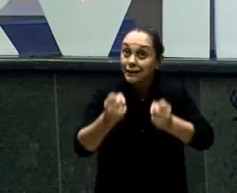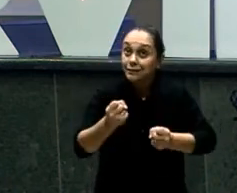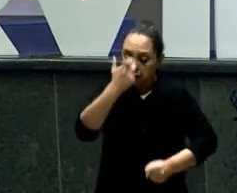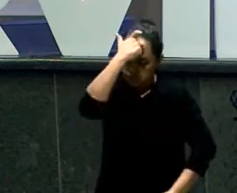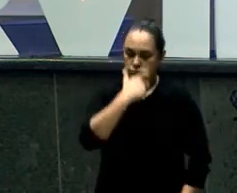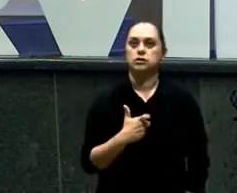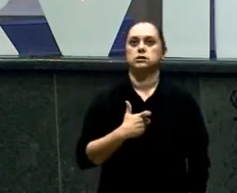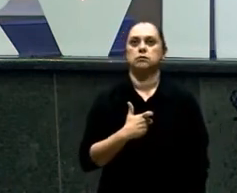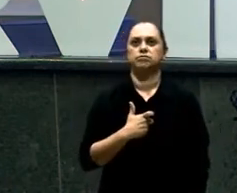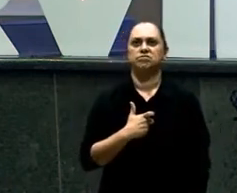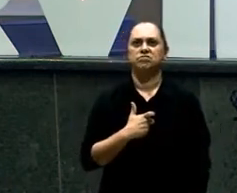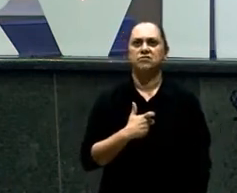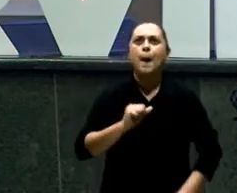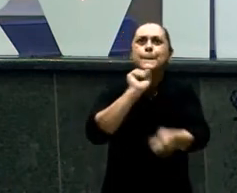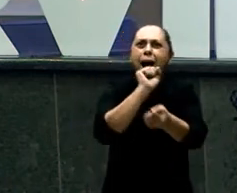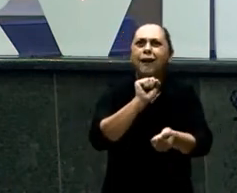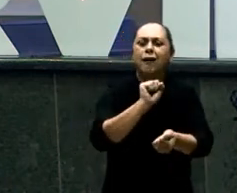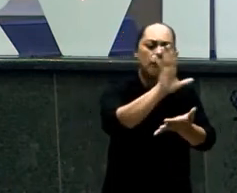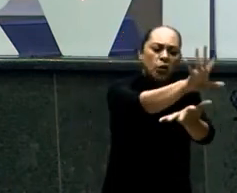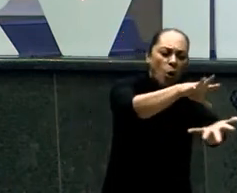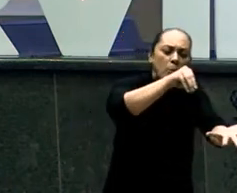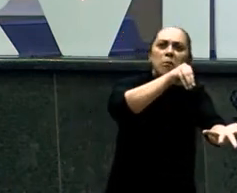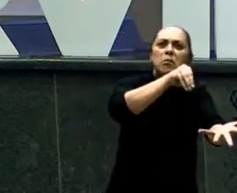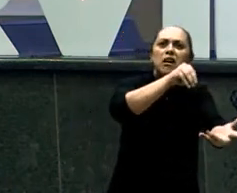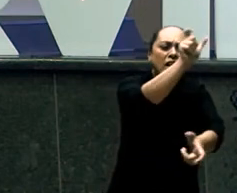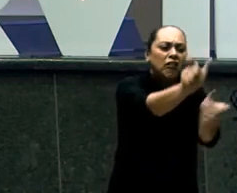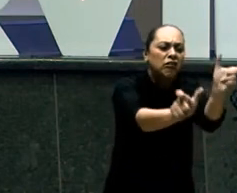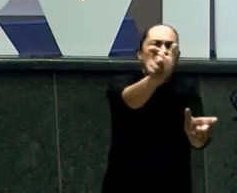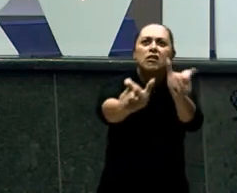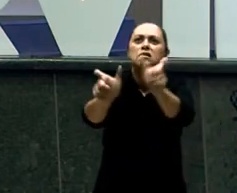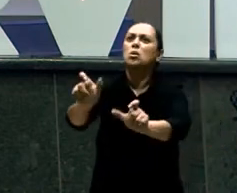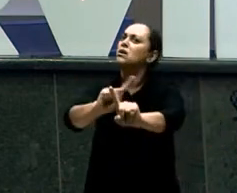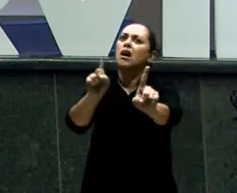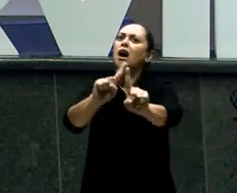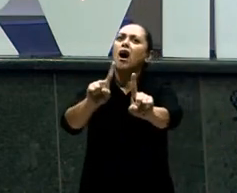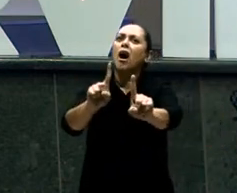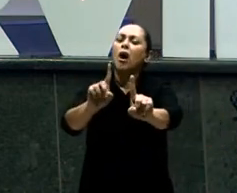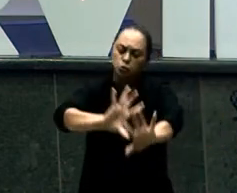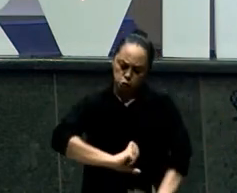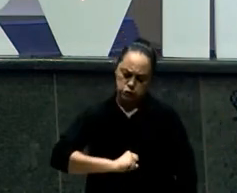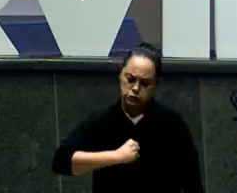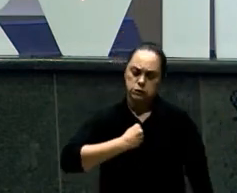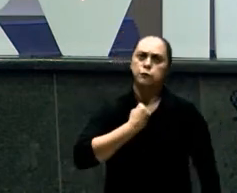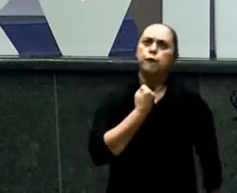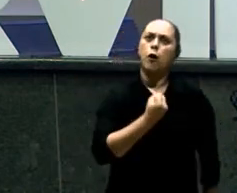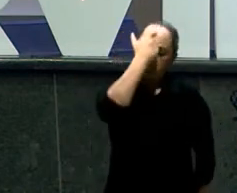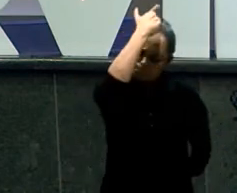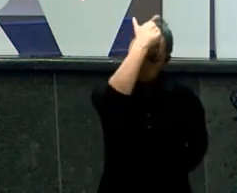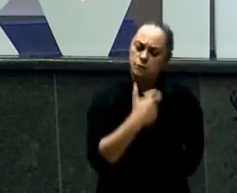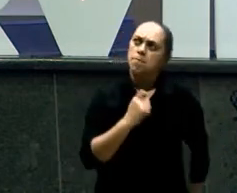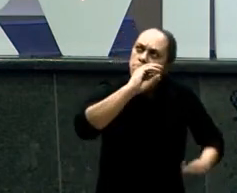querer ser Quem você não é Segundo Dê o seu melhor Naquilo que você Sabe fazer